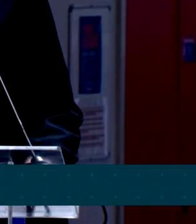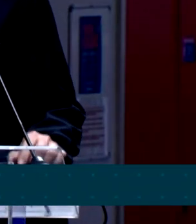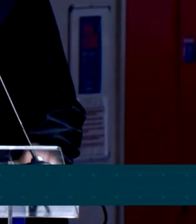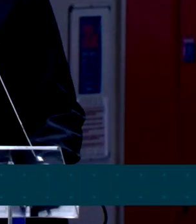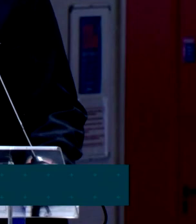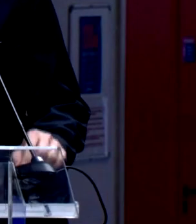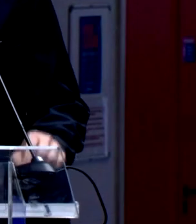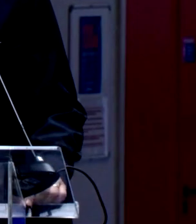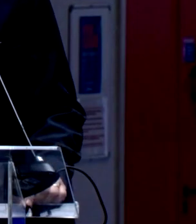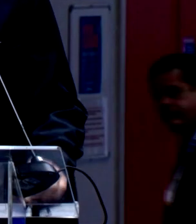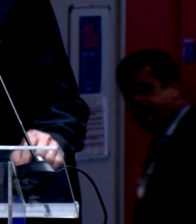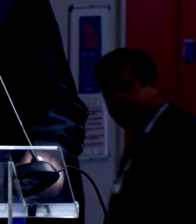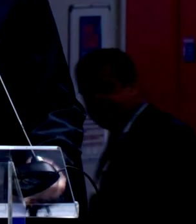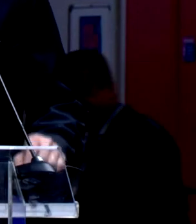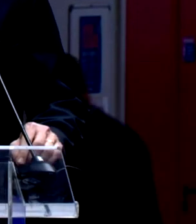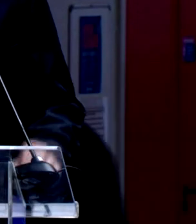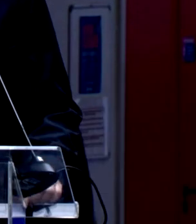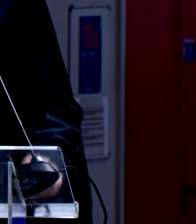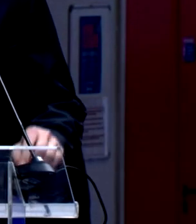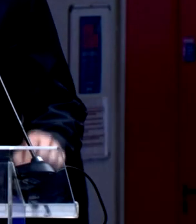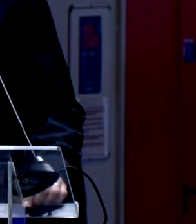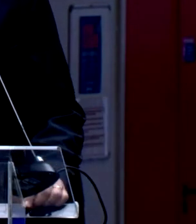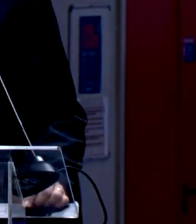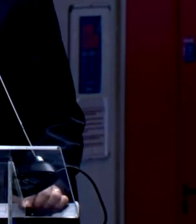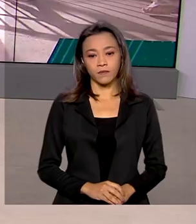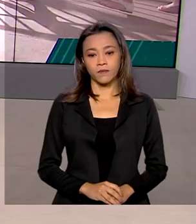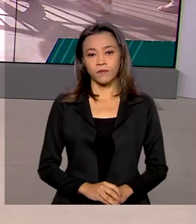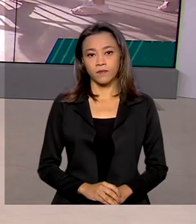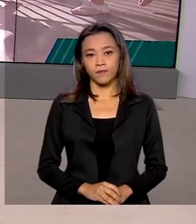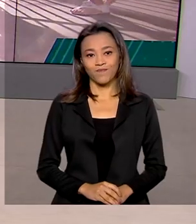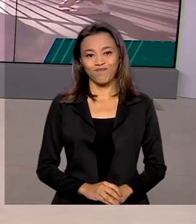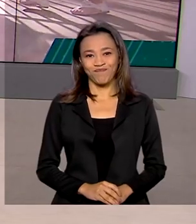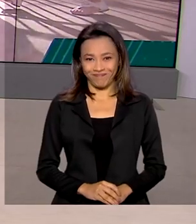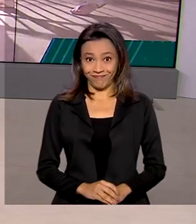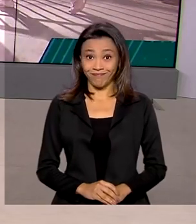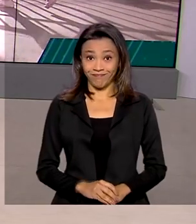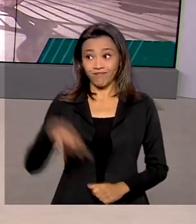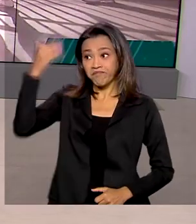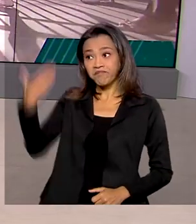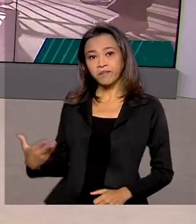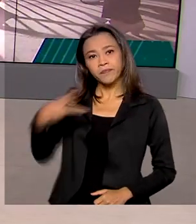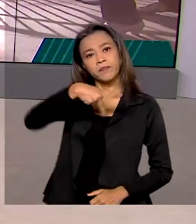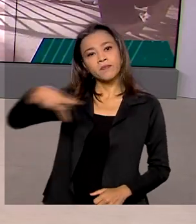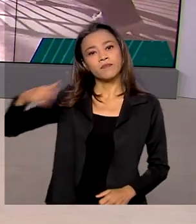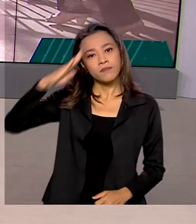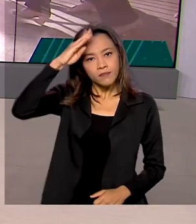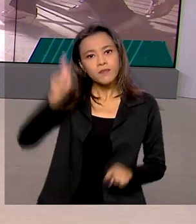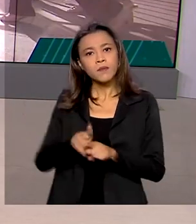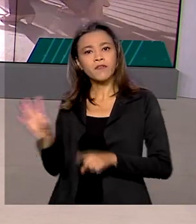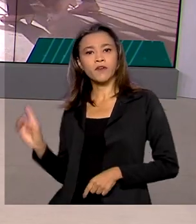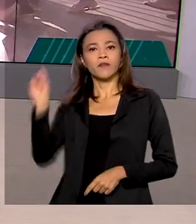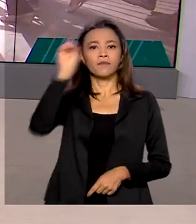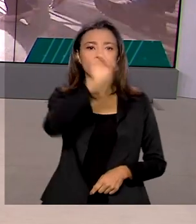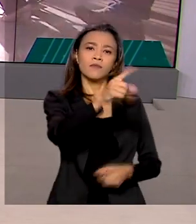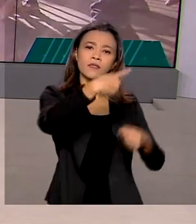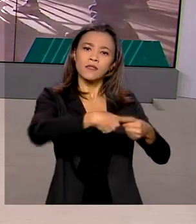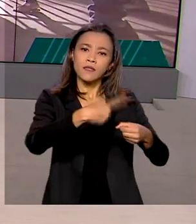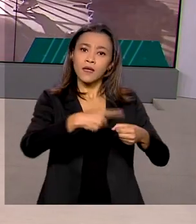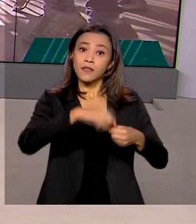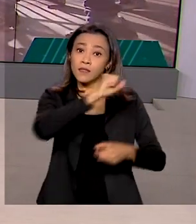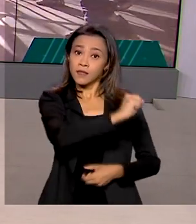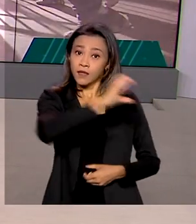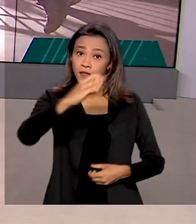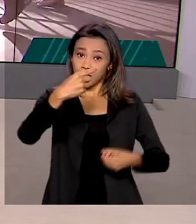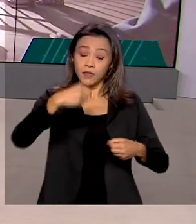5G, o stand-alone funcionando em todas as capitais do Brasil. E o presidente Jair Bolsonaro também esteve em Chapecó, Santa Catarina, para